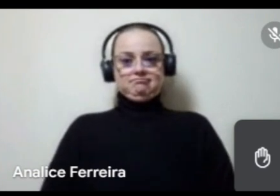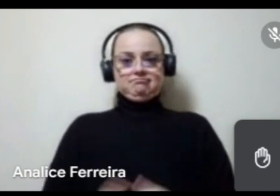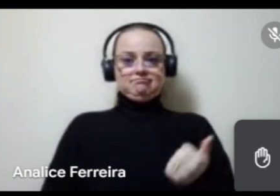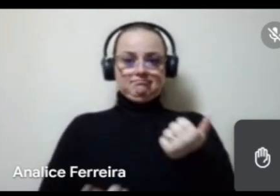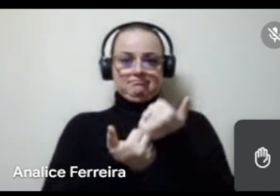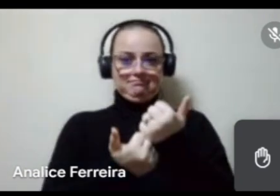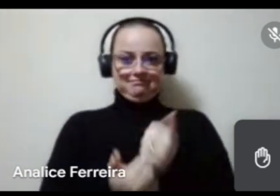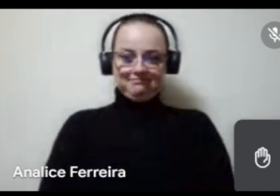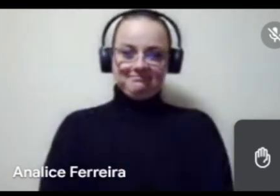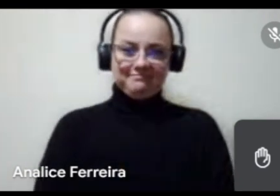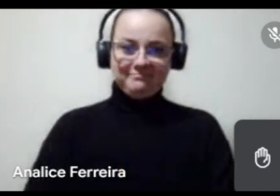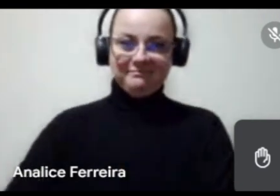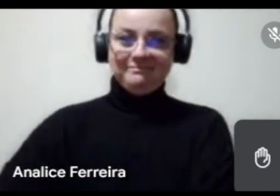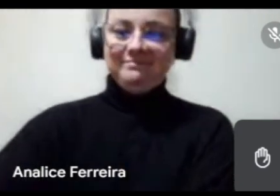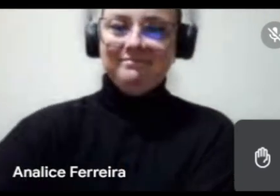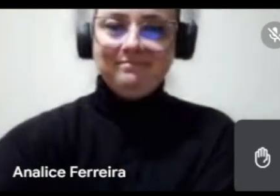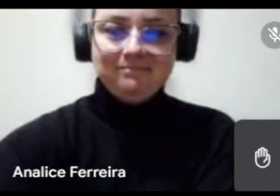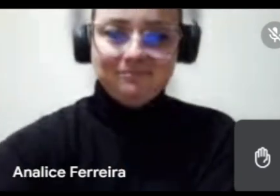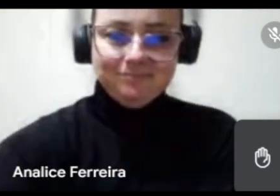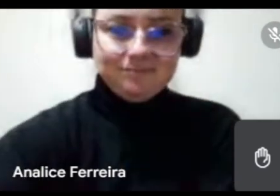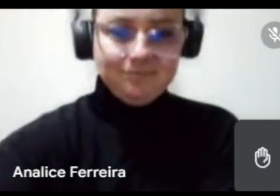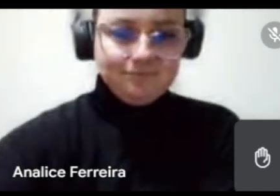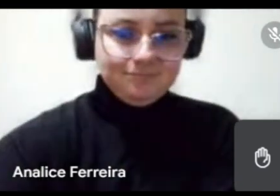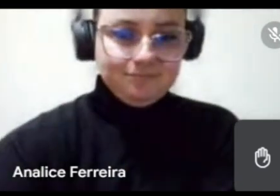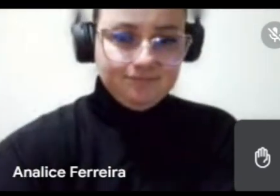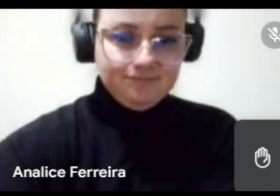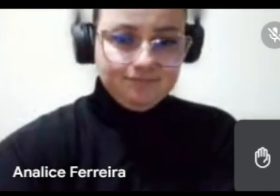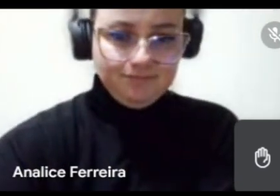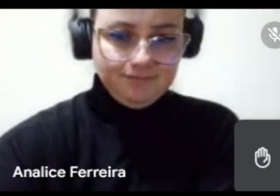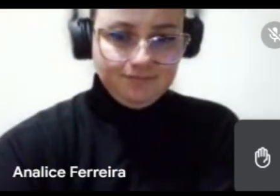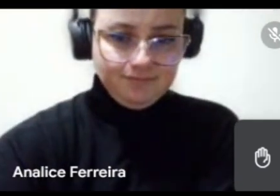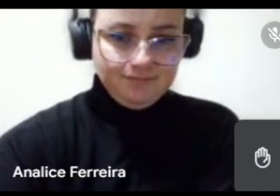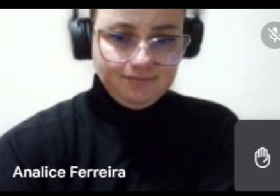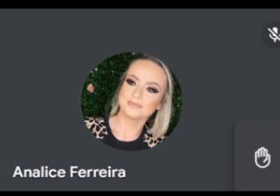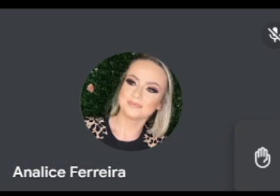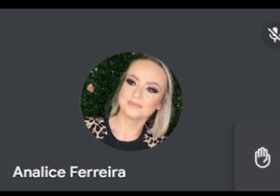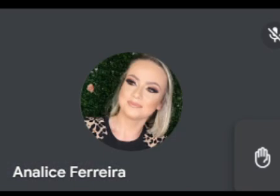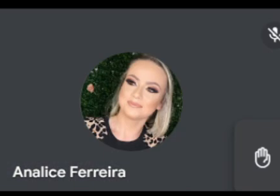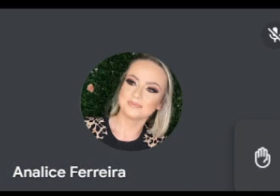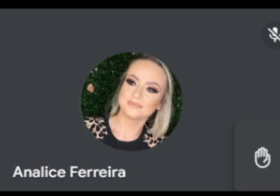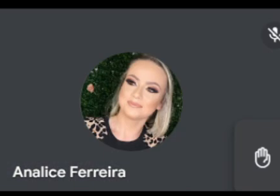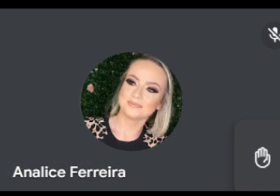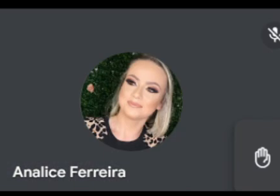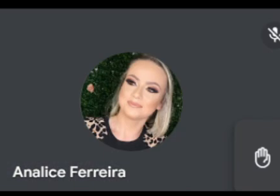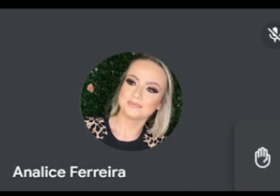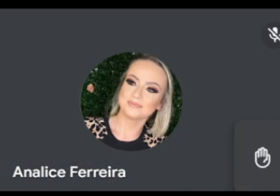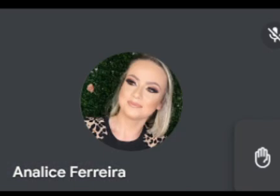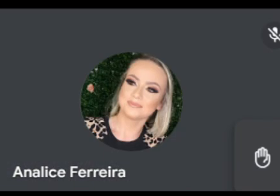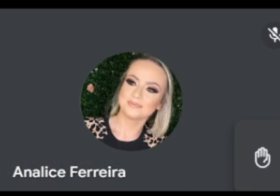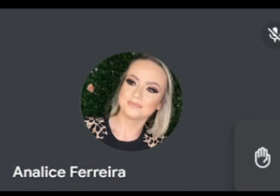essa necessidade de investir em projetos periféricos para levar a cultura às periferias.